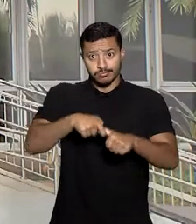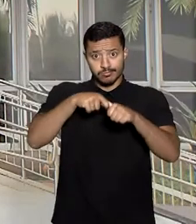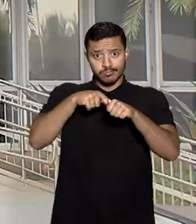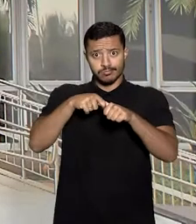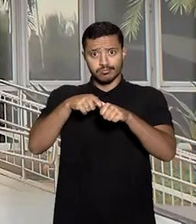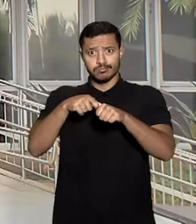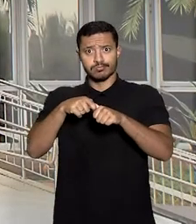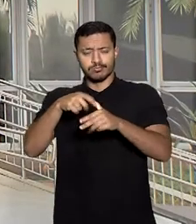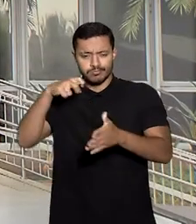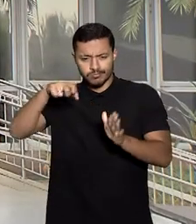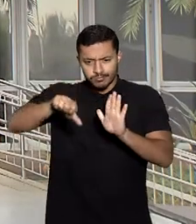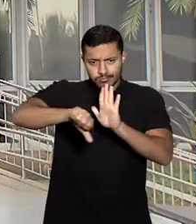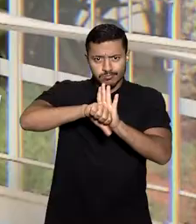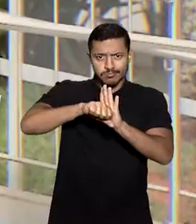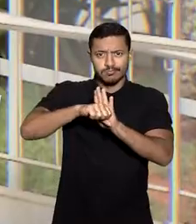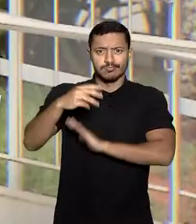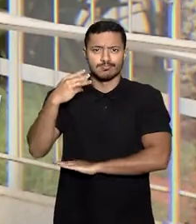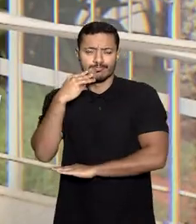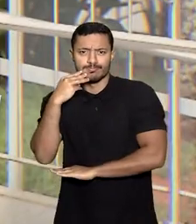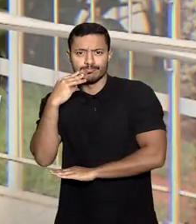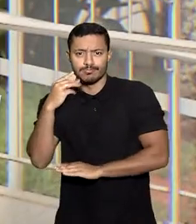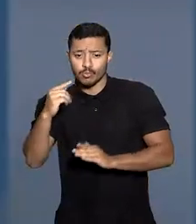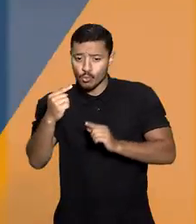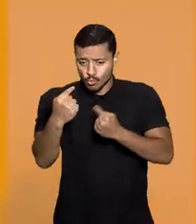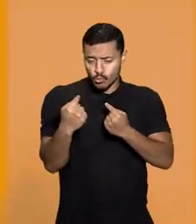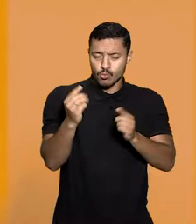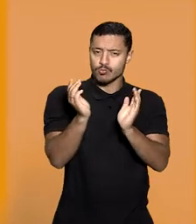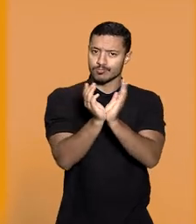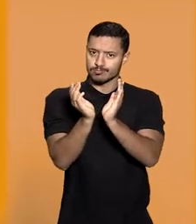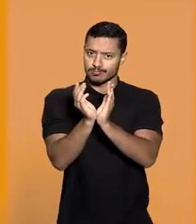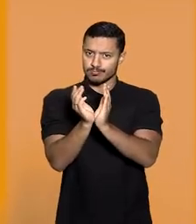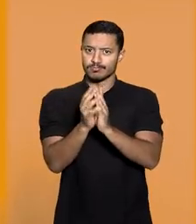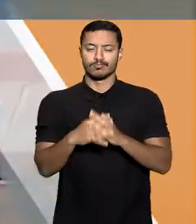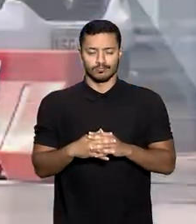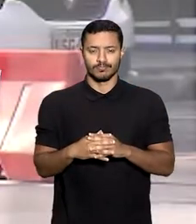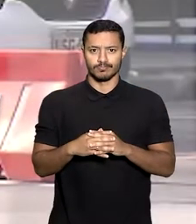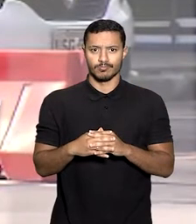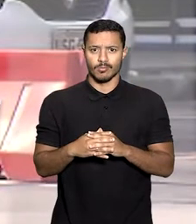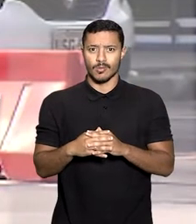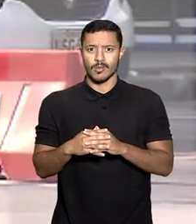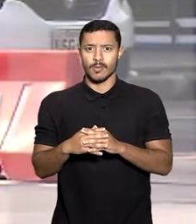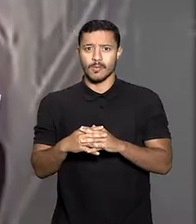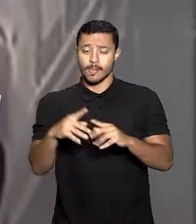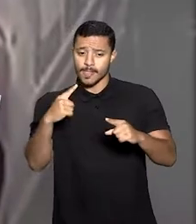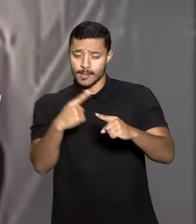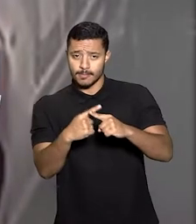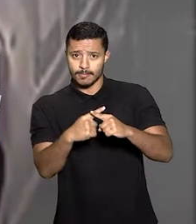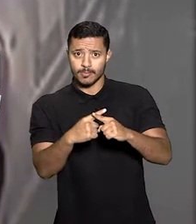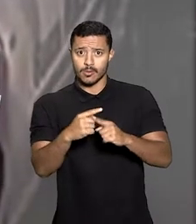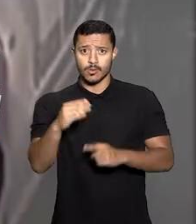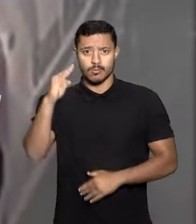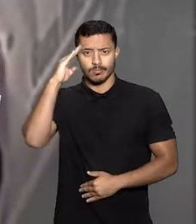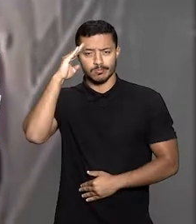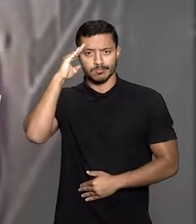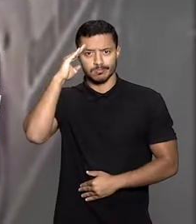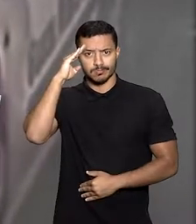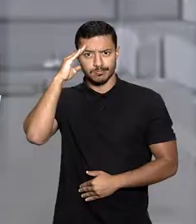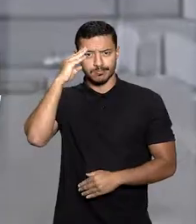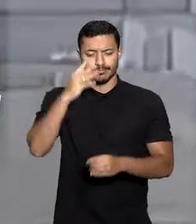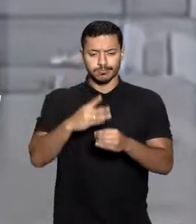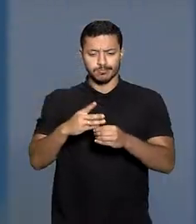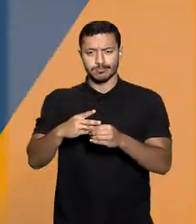condenação milionária contra a União, vedada atuação da Guarda Municipal como força